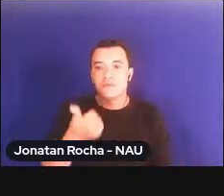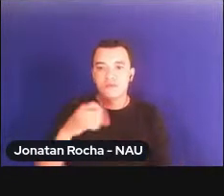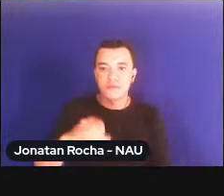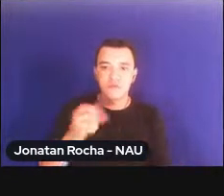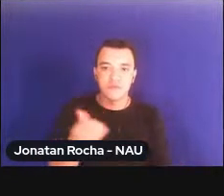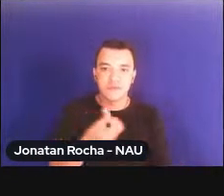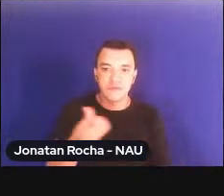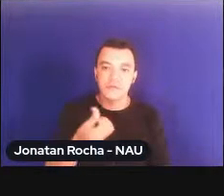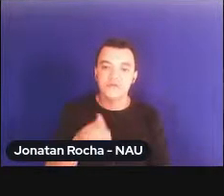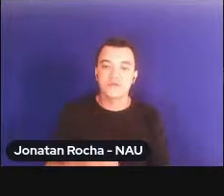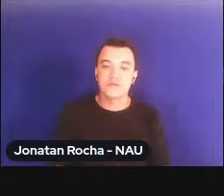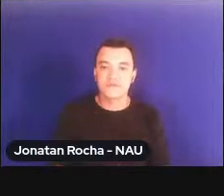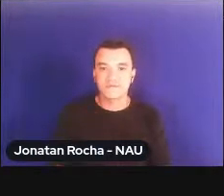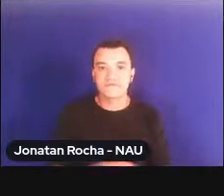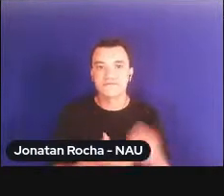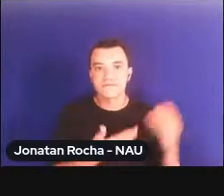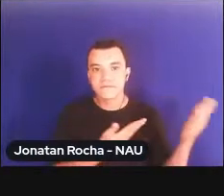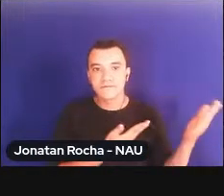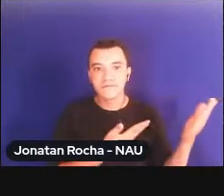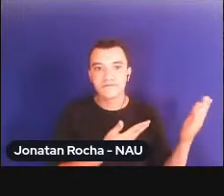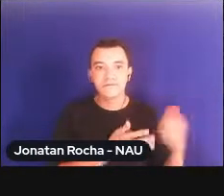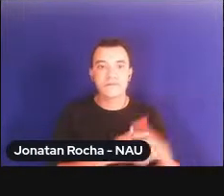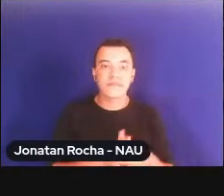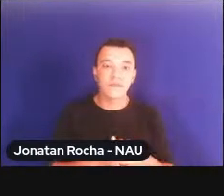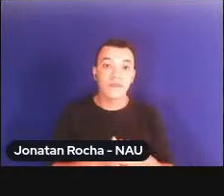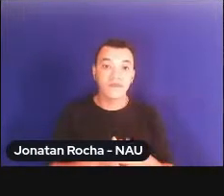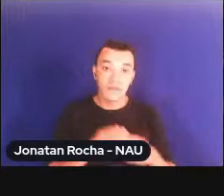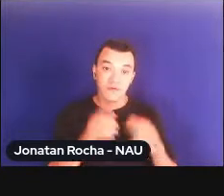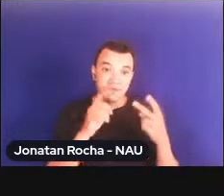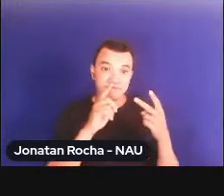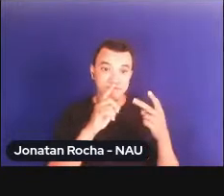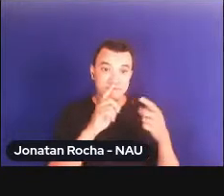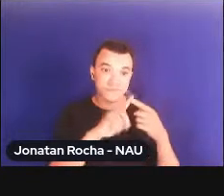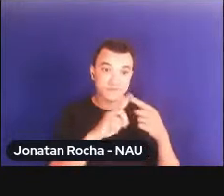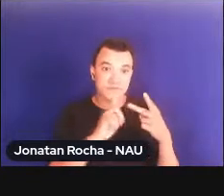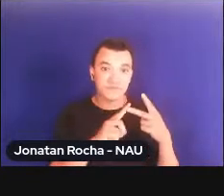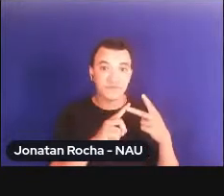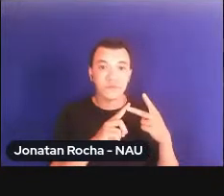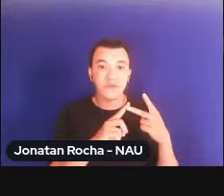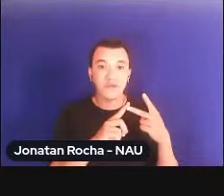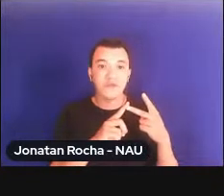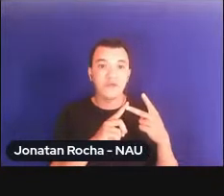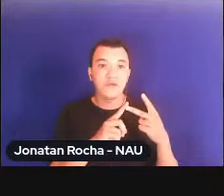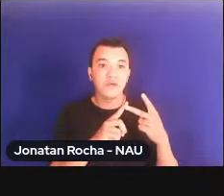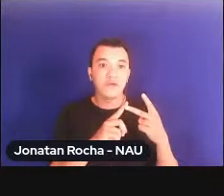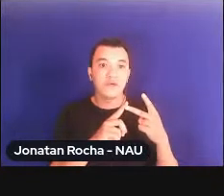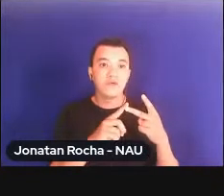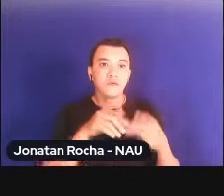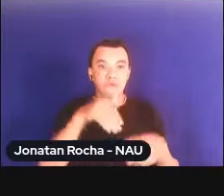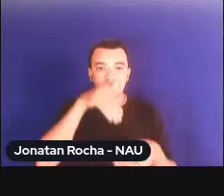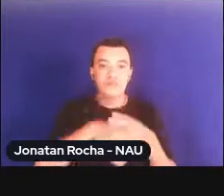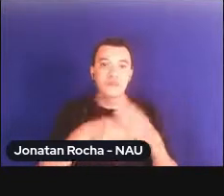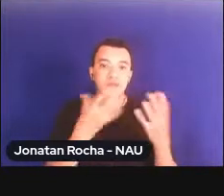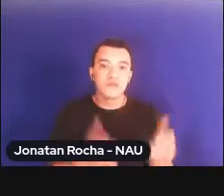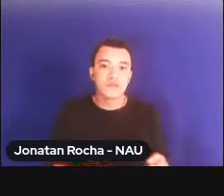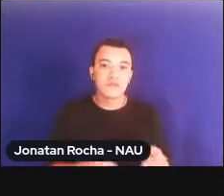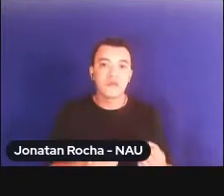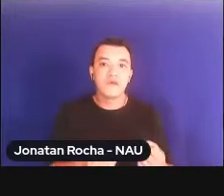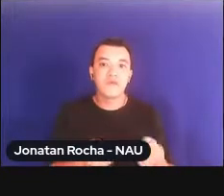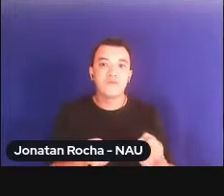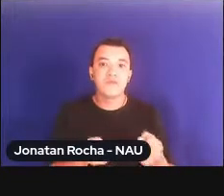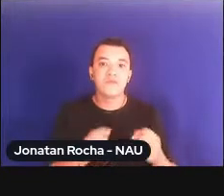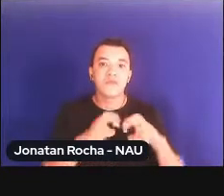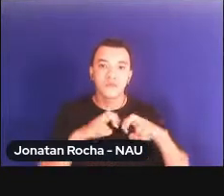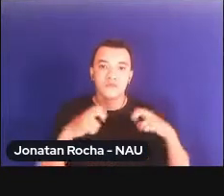Tanto o primeiro quanto o segundo foram, pois, aprovados em 1966 na Assembleia Geral da Organização